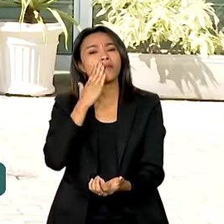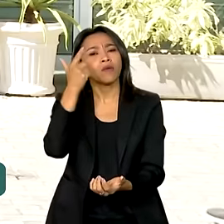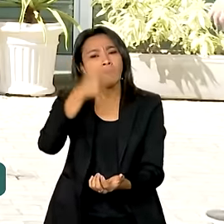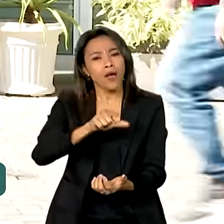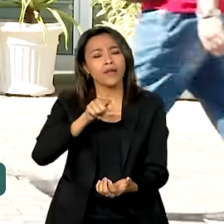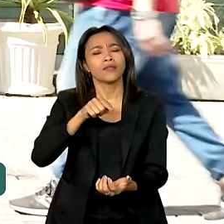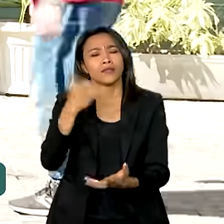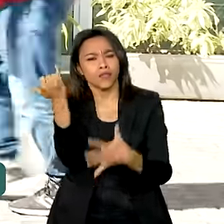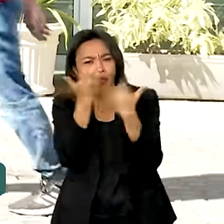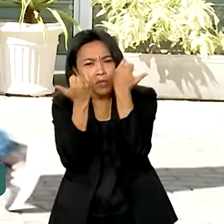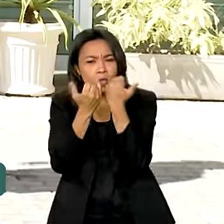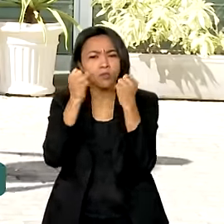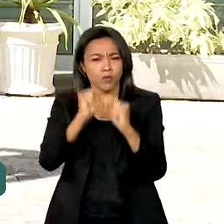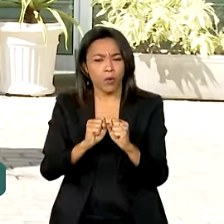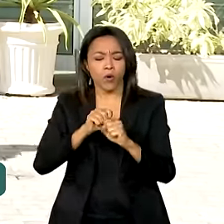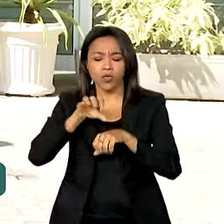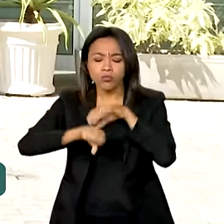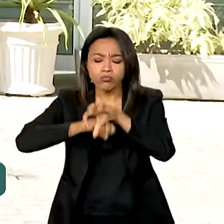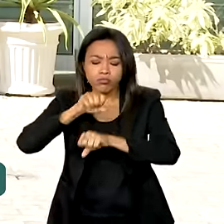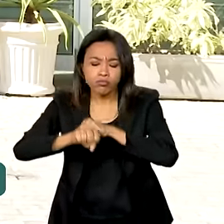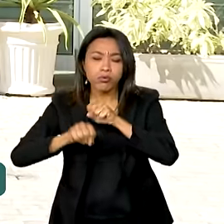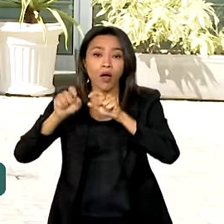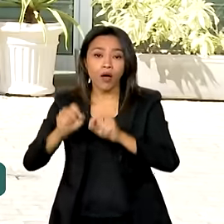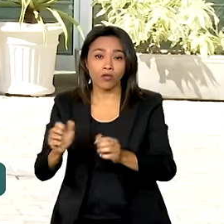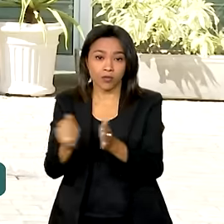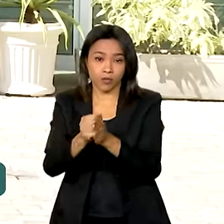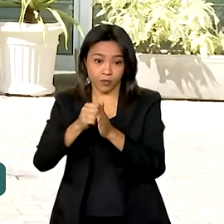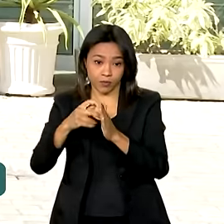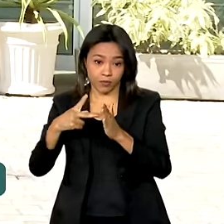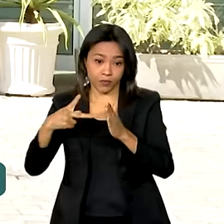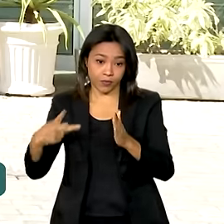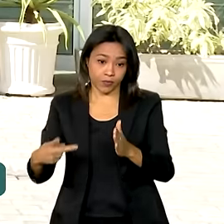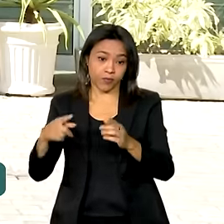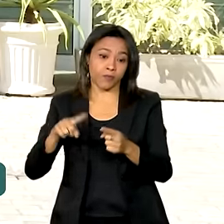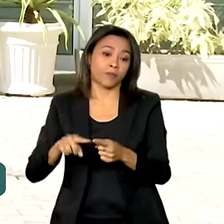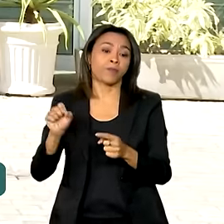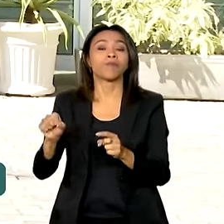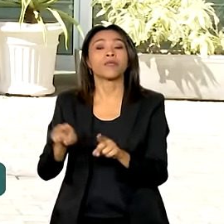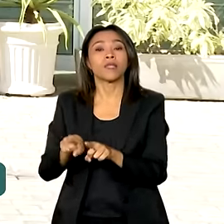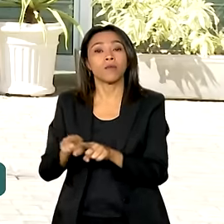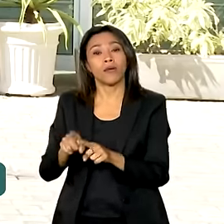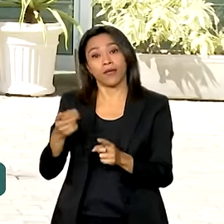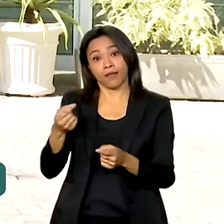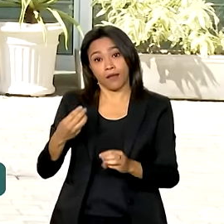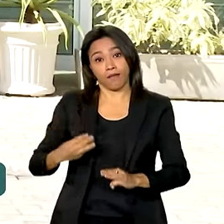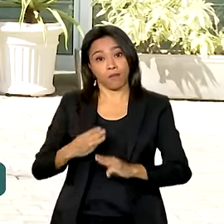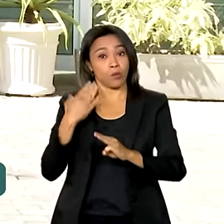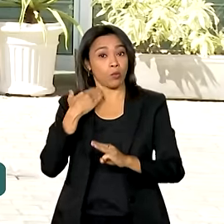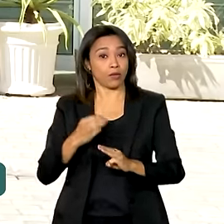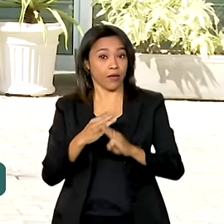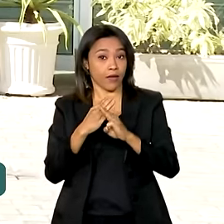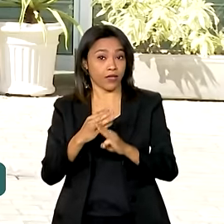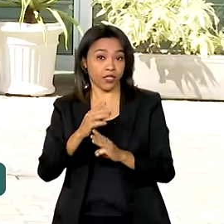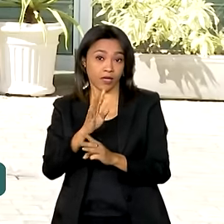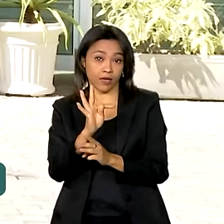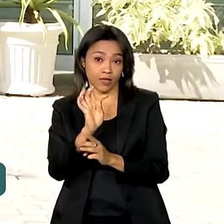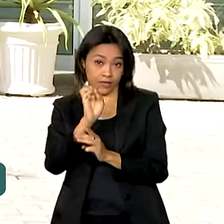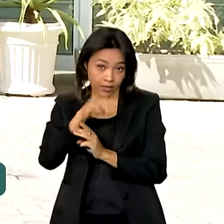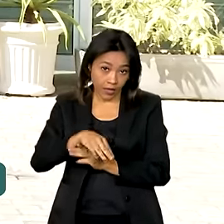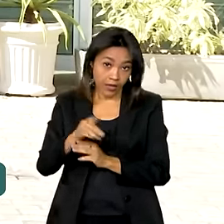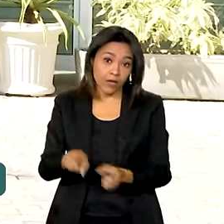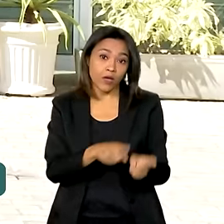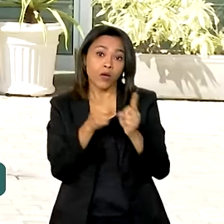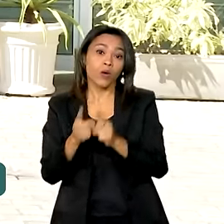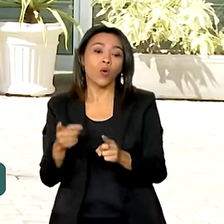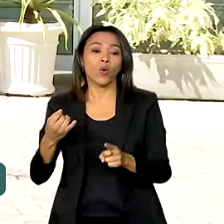Bolsa Família e auxílio gás nos aplicativos Bolsa Família ou Caixa Tem, ou também pelo número de telefone